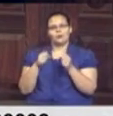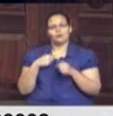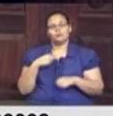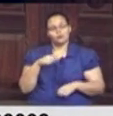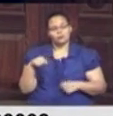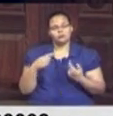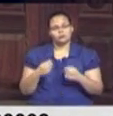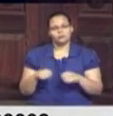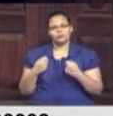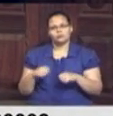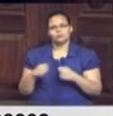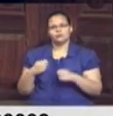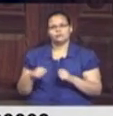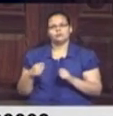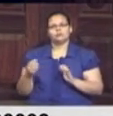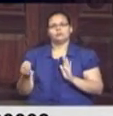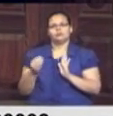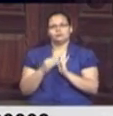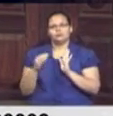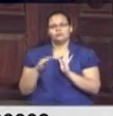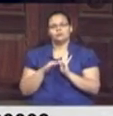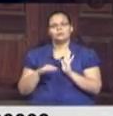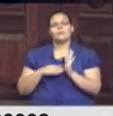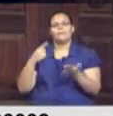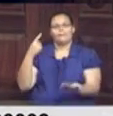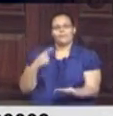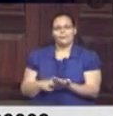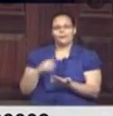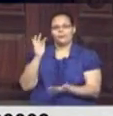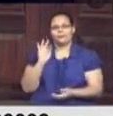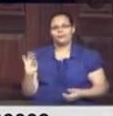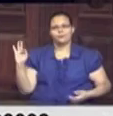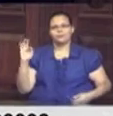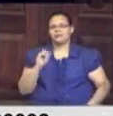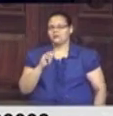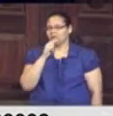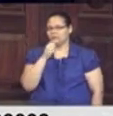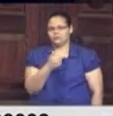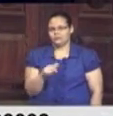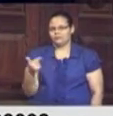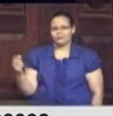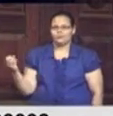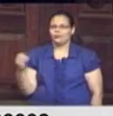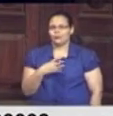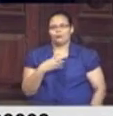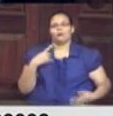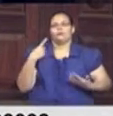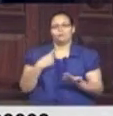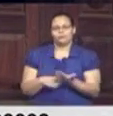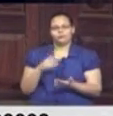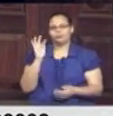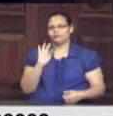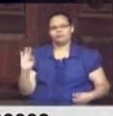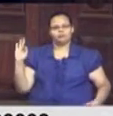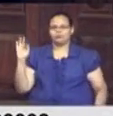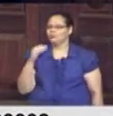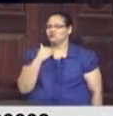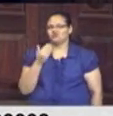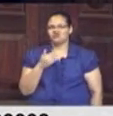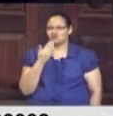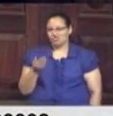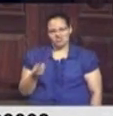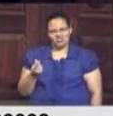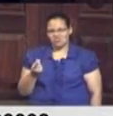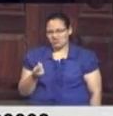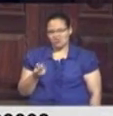colocar na agenda um novo pacto federativo. Porque se não houver um novo pacto federativo, não adianta